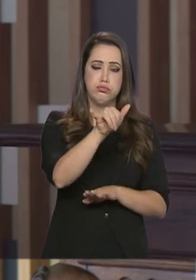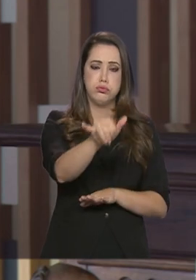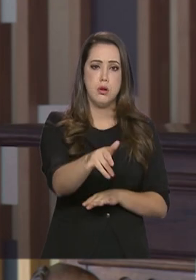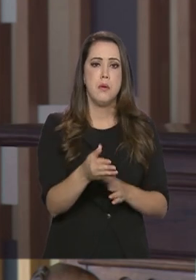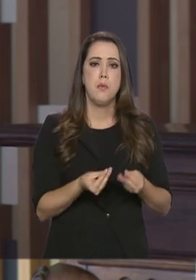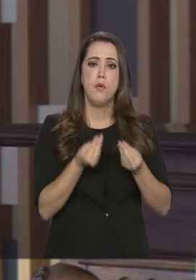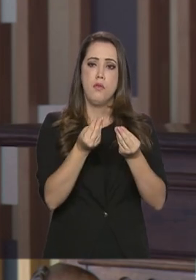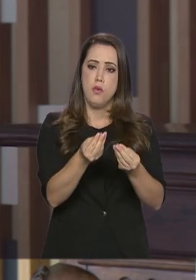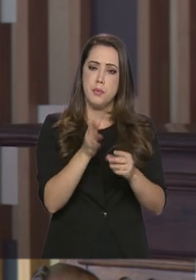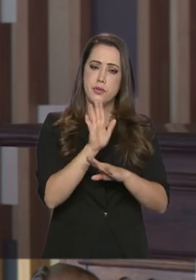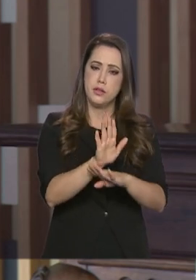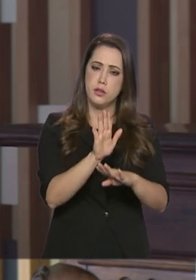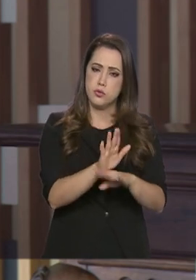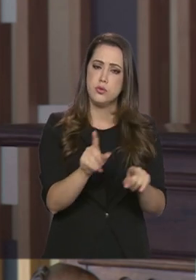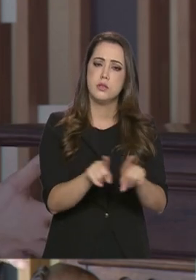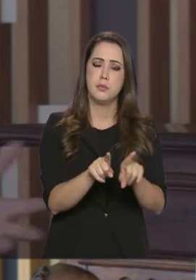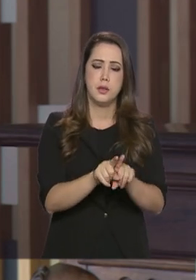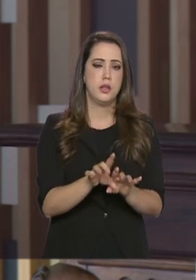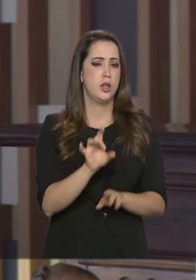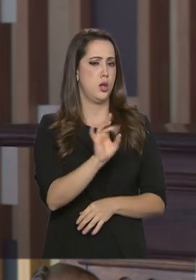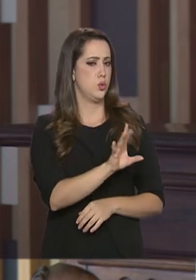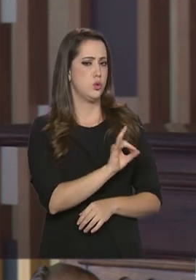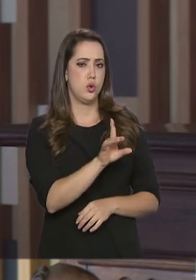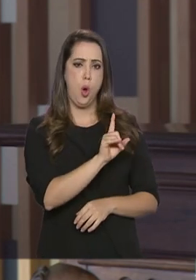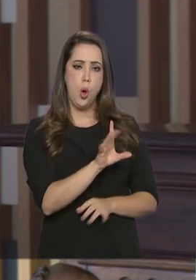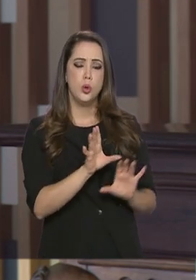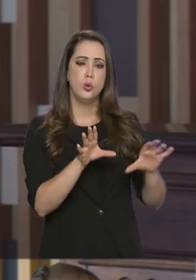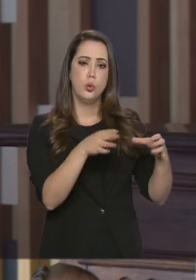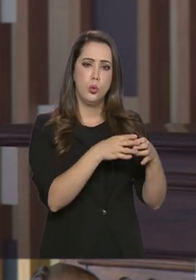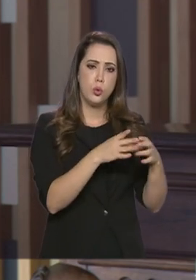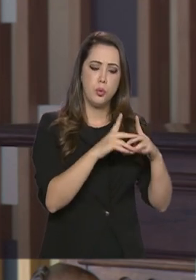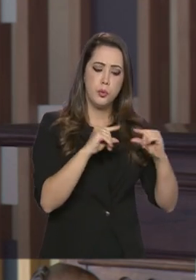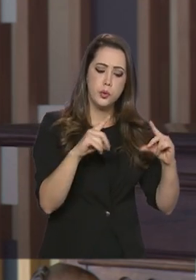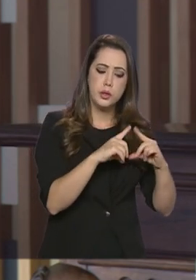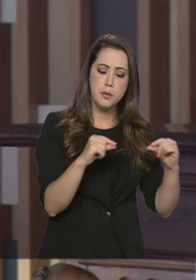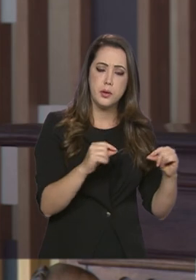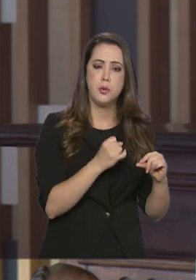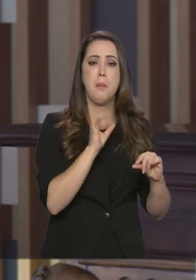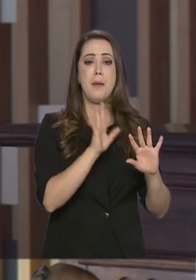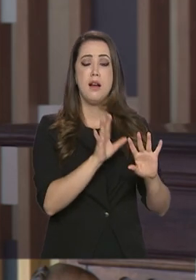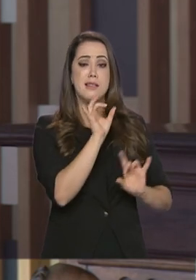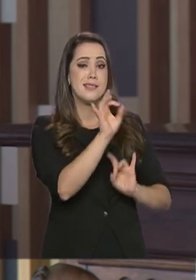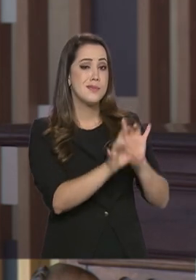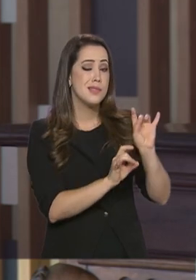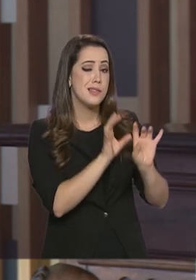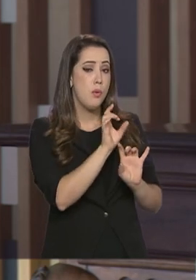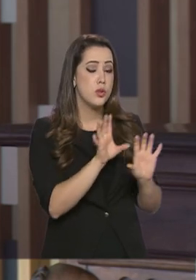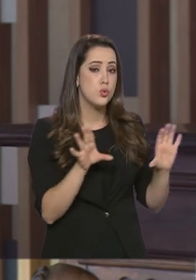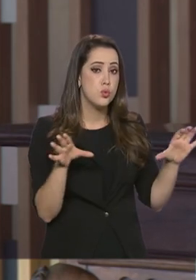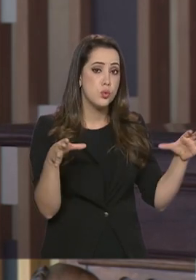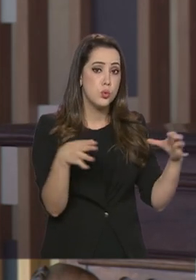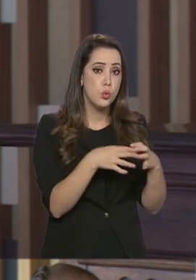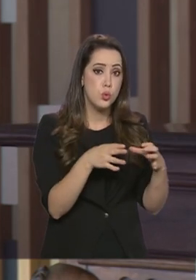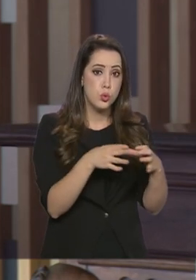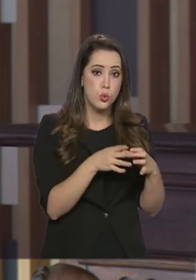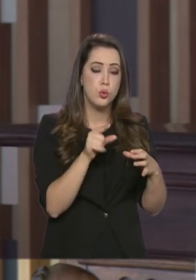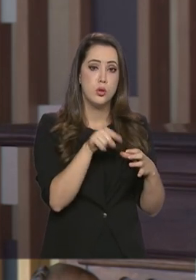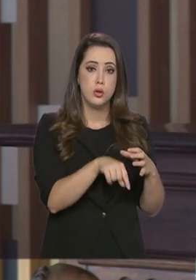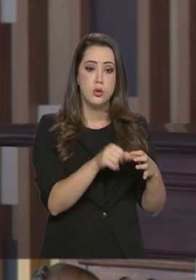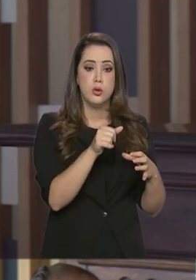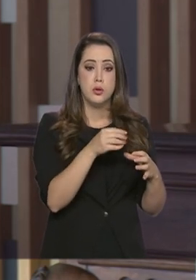Há uma mobilização muito grande, não só da comunidade libanesa, mas muito especificamente dessa comunidade.